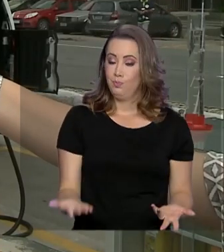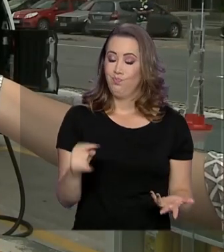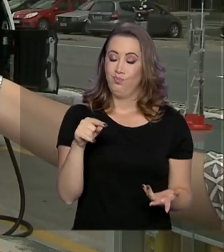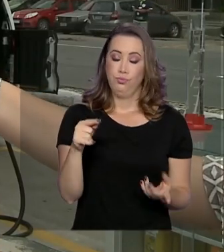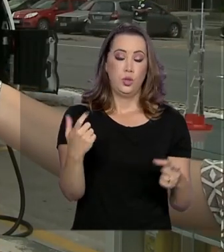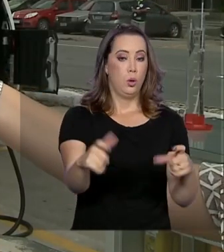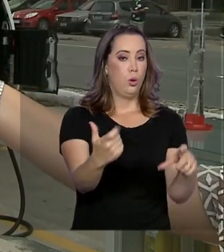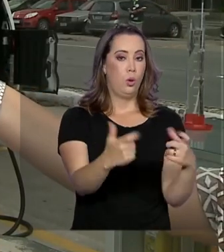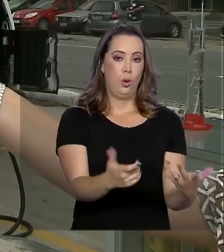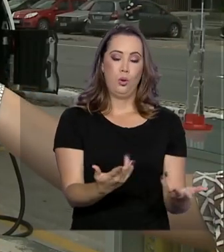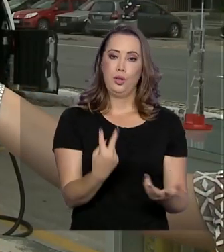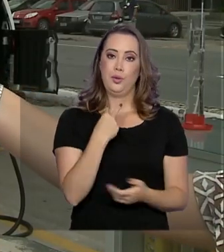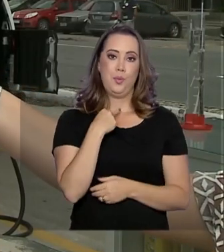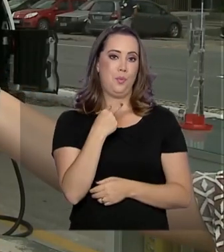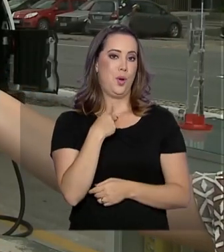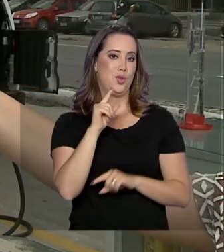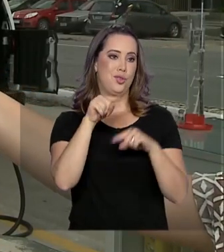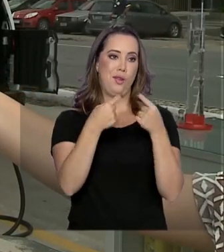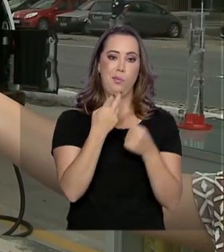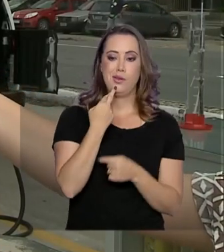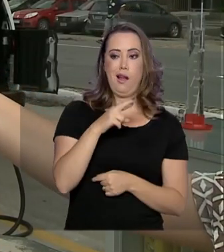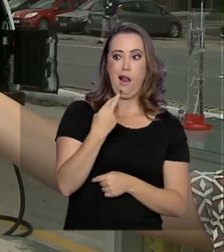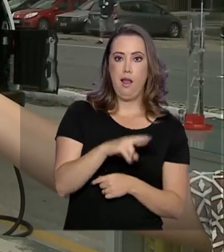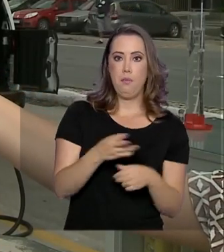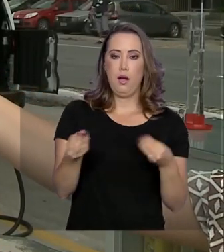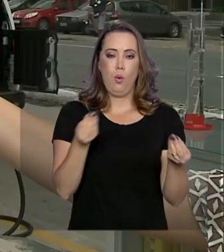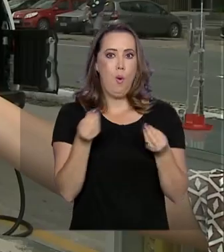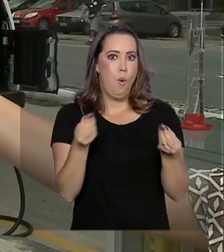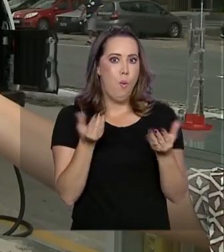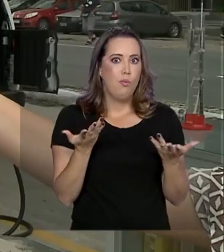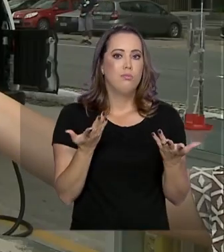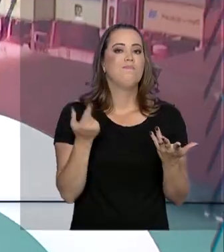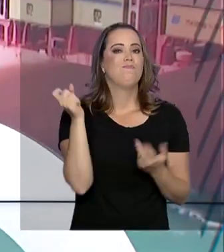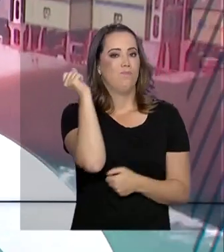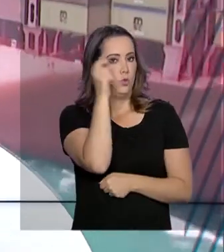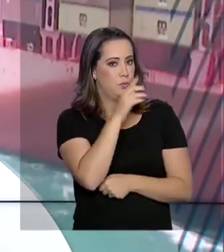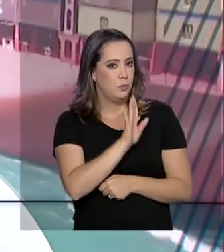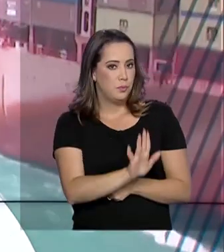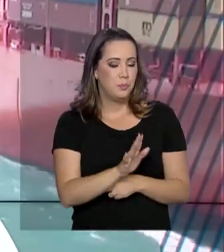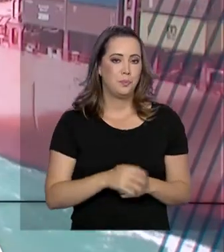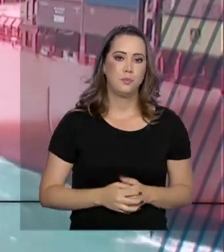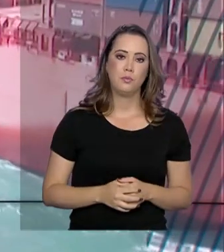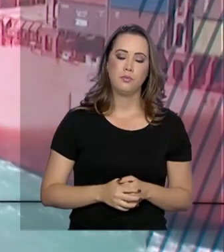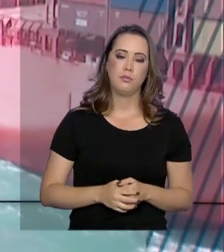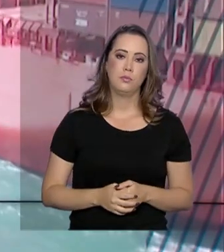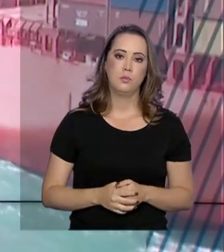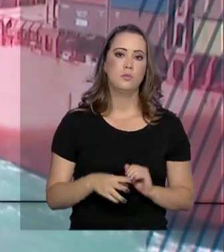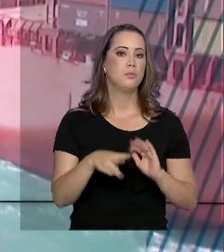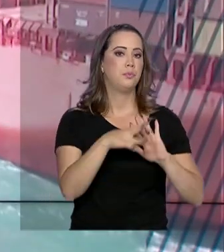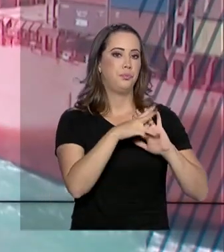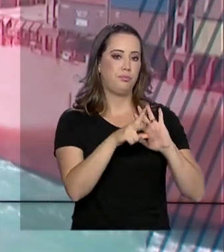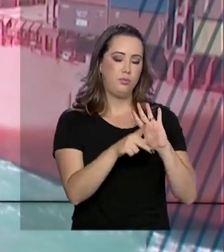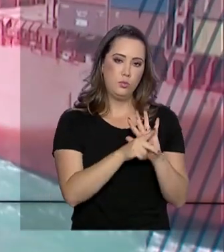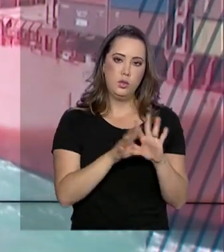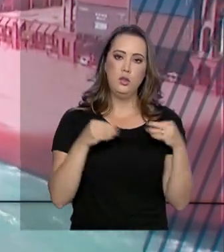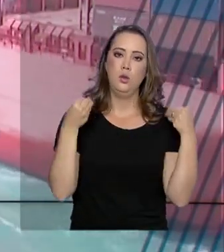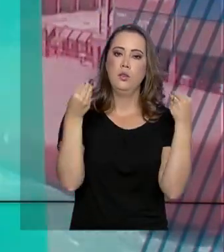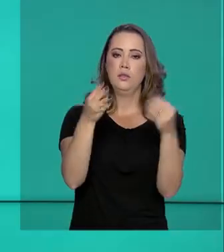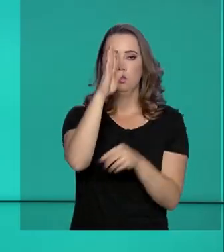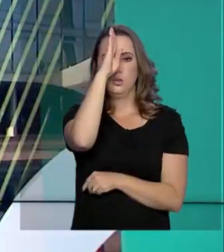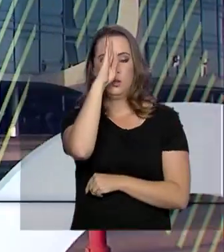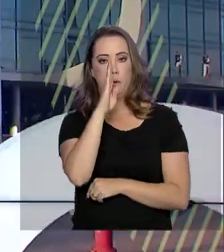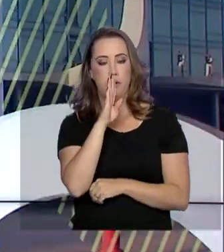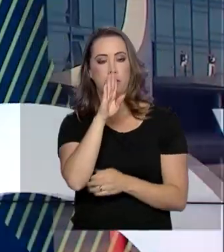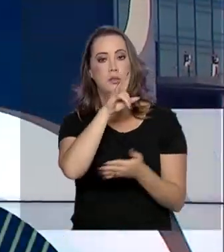aonde ele não pode garantir a qualidade daquele combustível. A medida provisória que garantia a